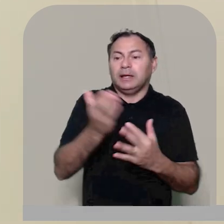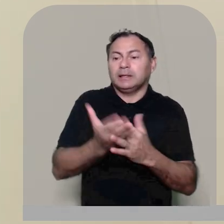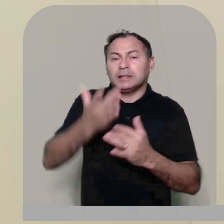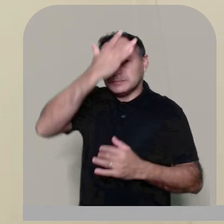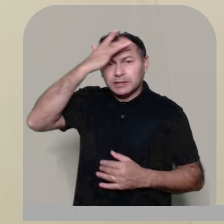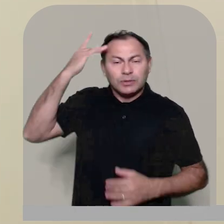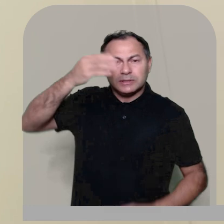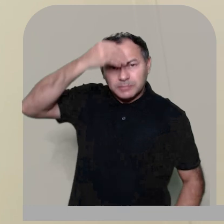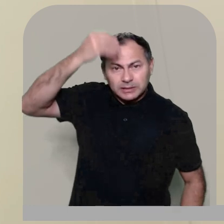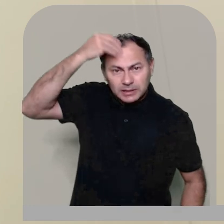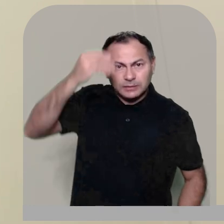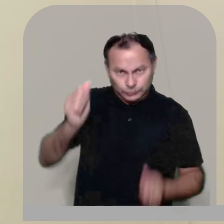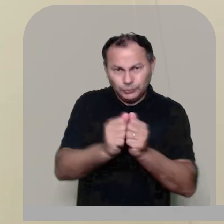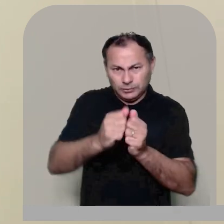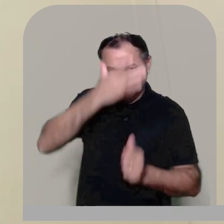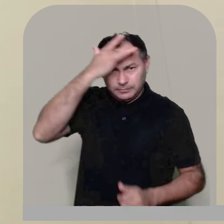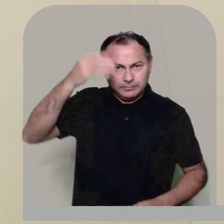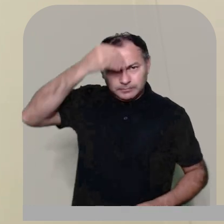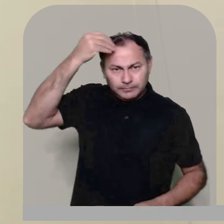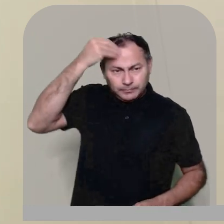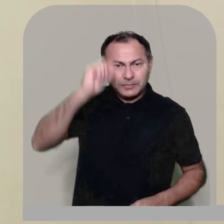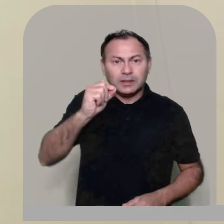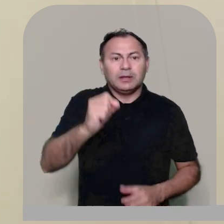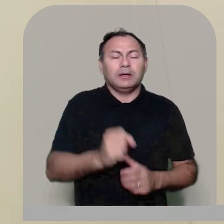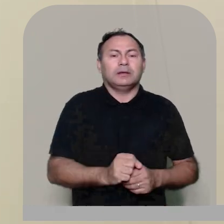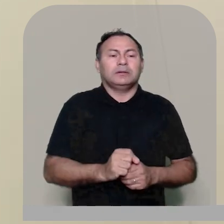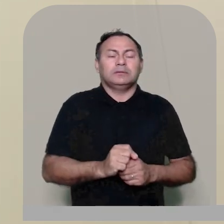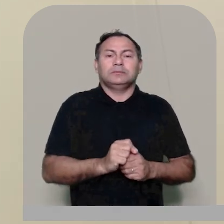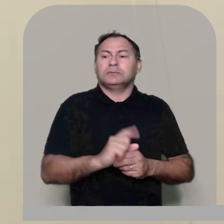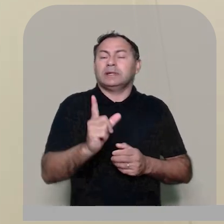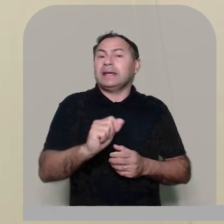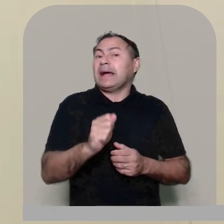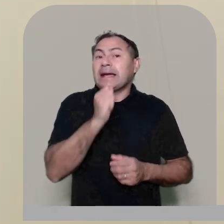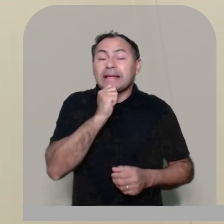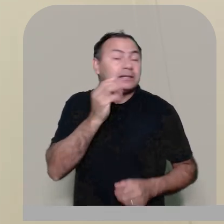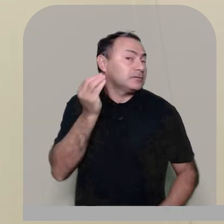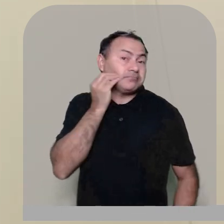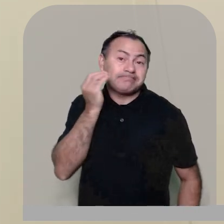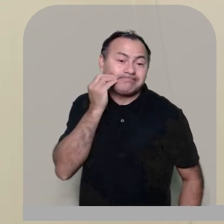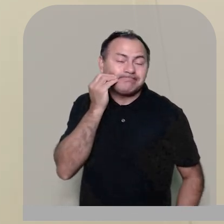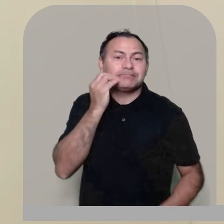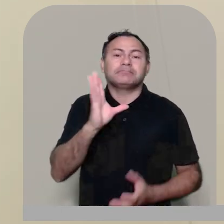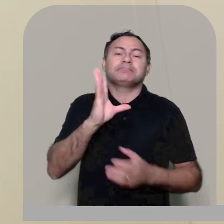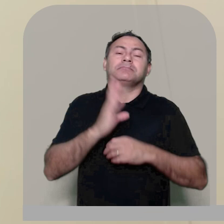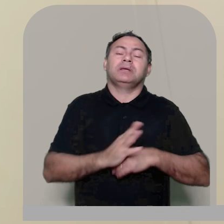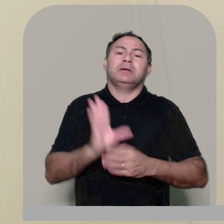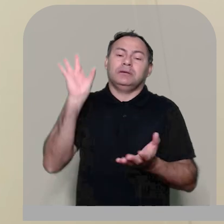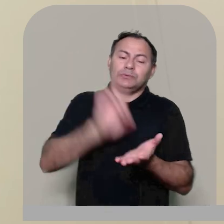os batizados e que ainda não experimentaram a